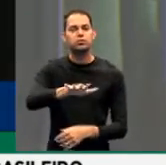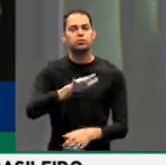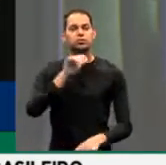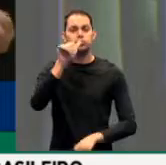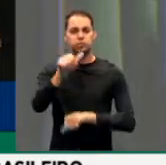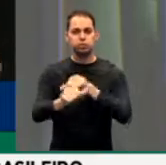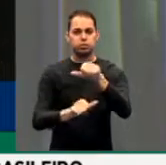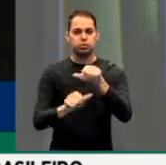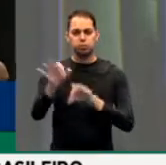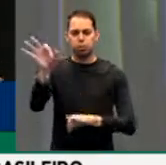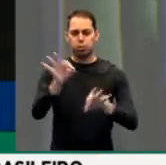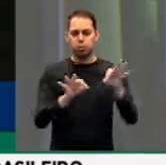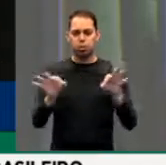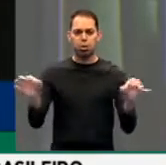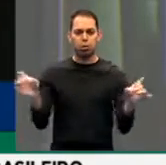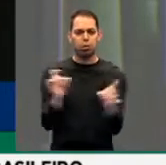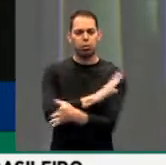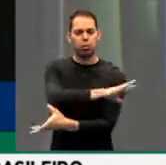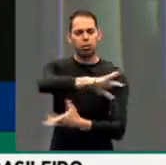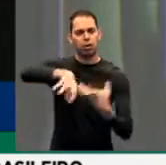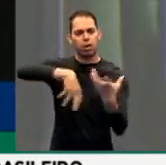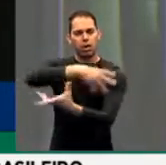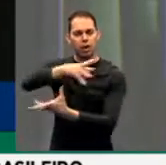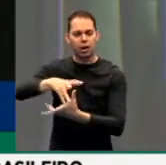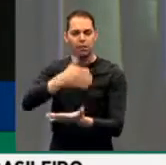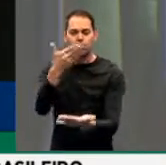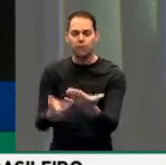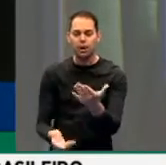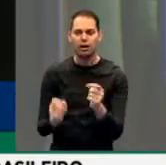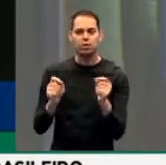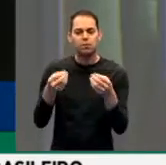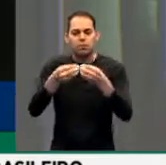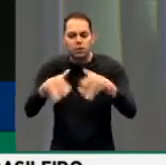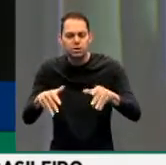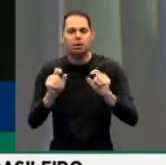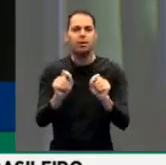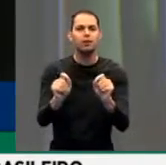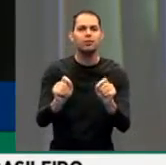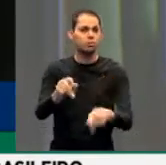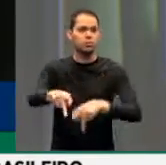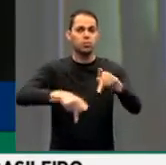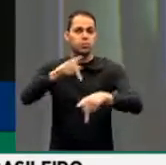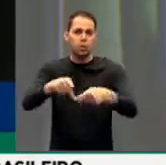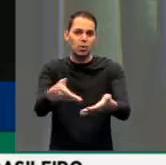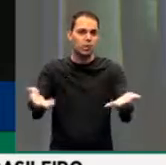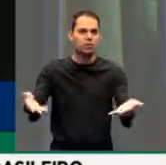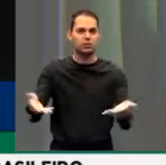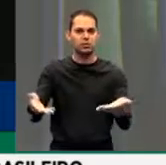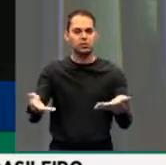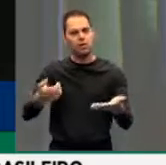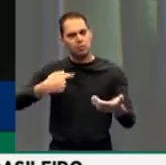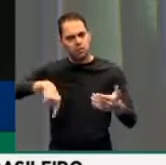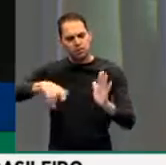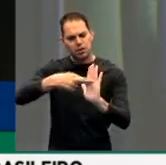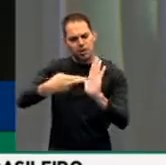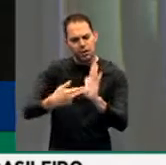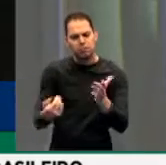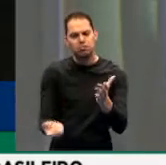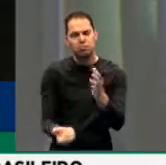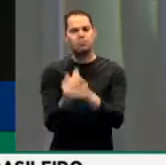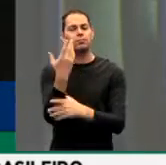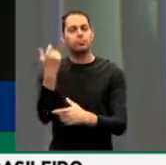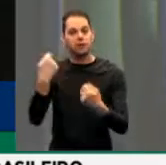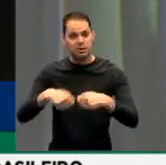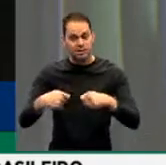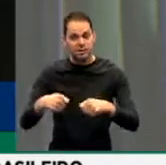desorganizado e quem vai perder com isso é o povo? Nós precisamos estabelecer regras e é um serviço público.